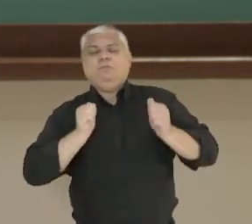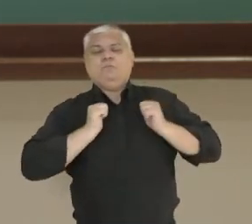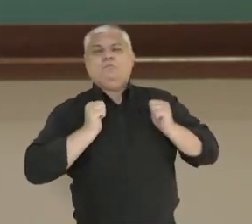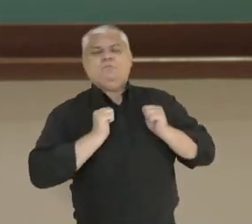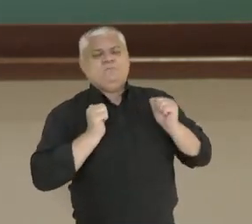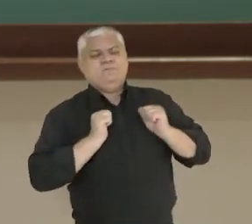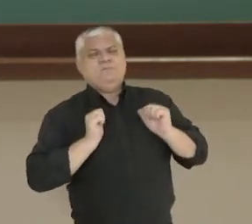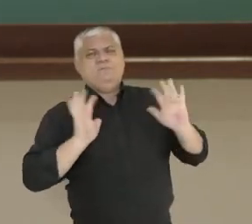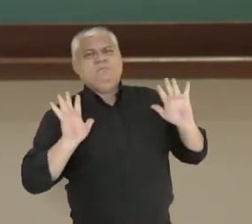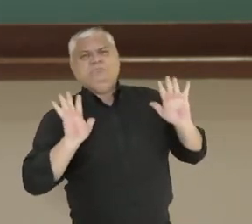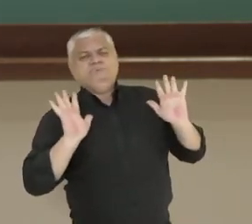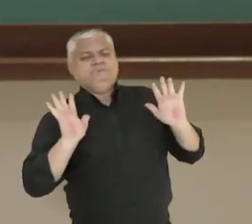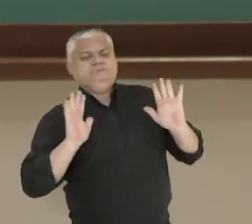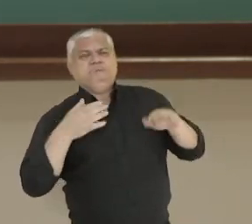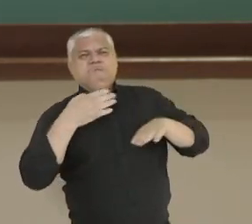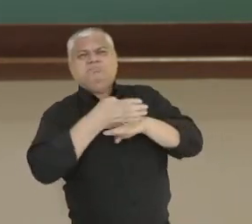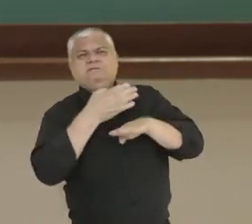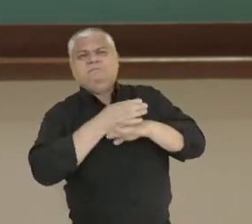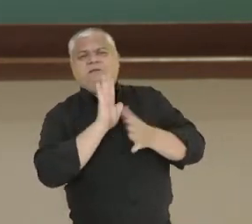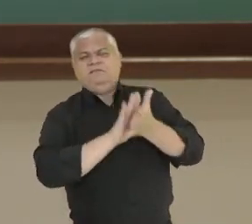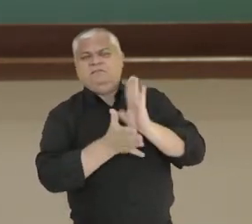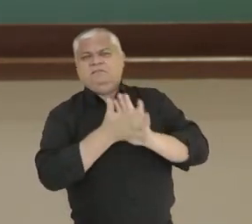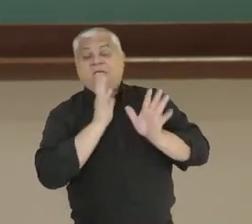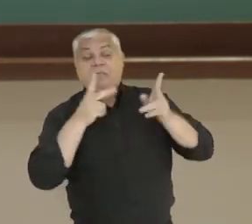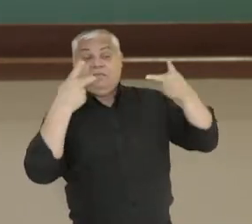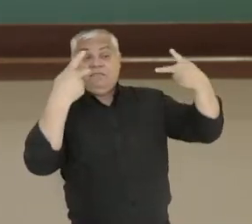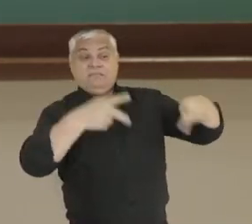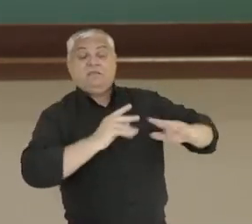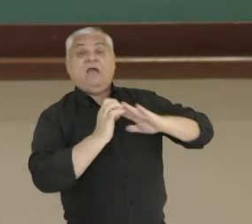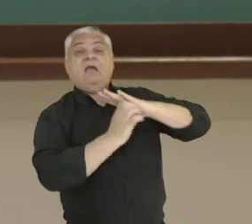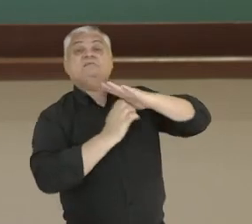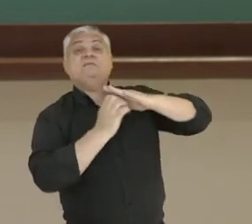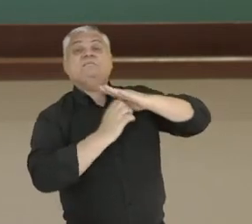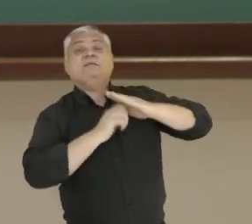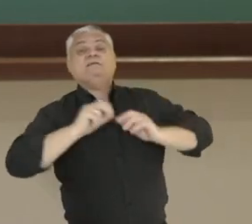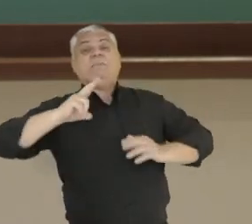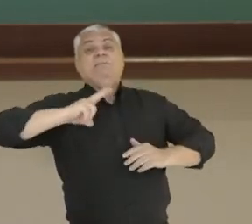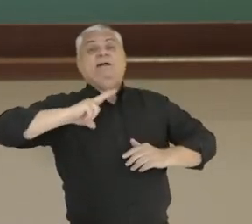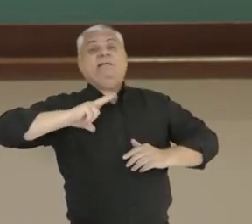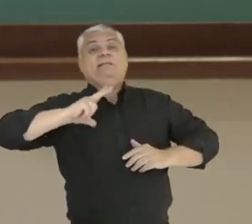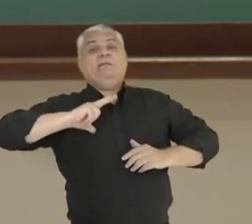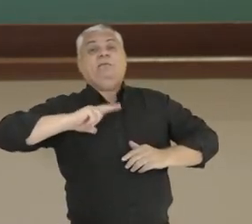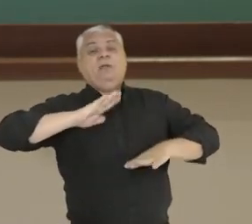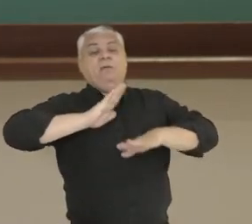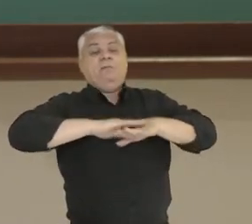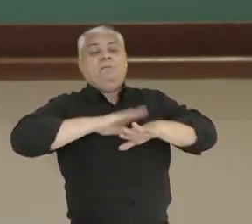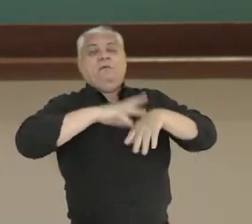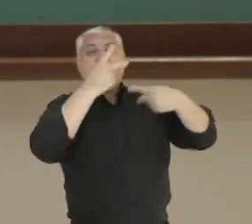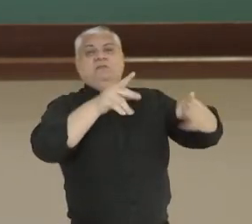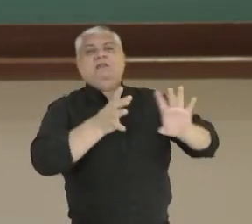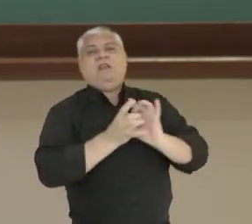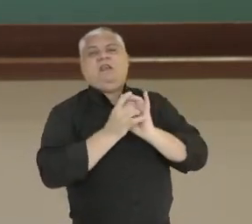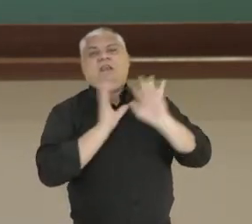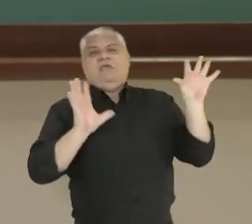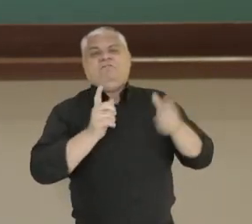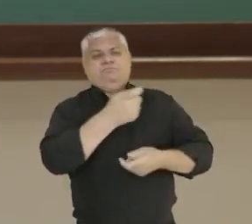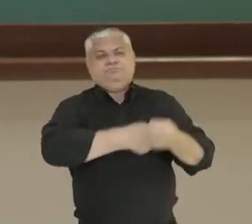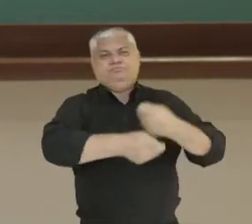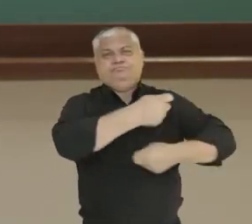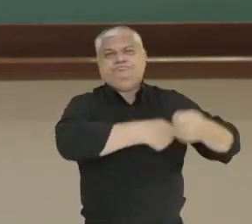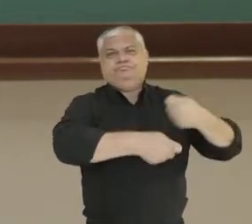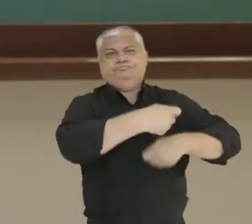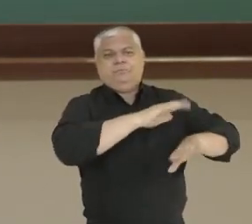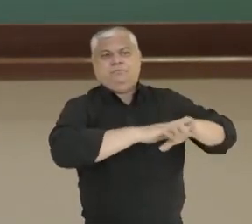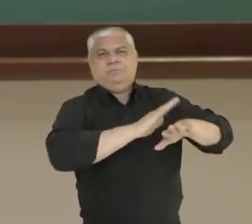participação possível e garantir que as empresas particulares tivessem a sua liberdade econômica, um modelo bastante